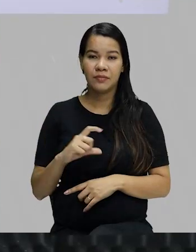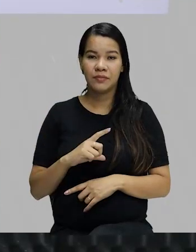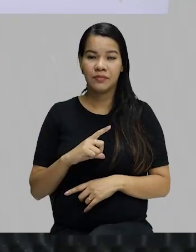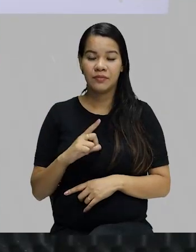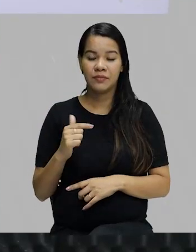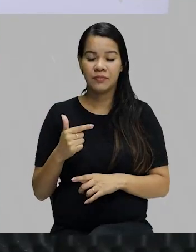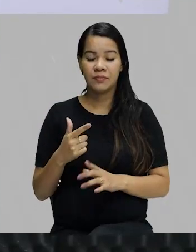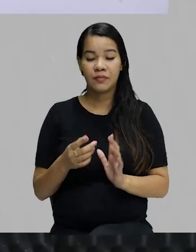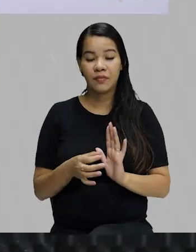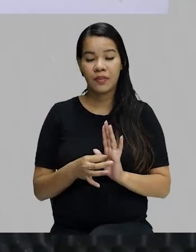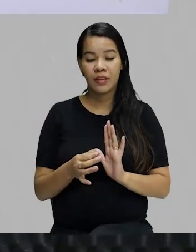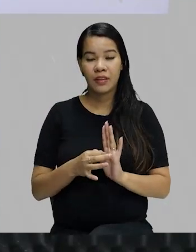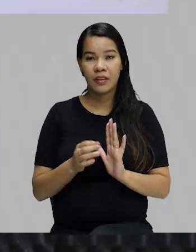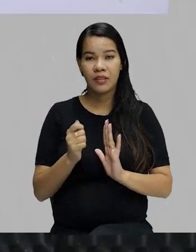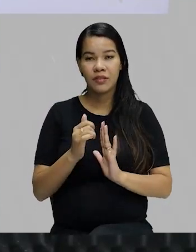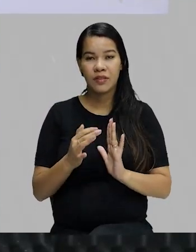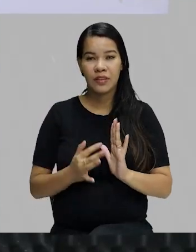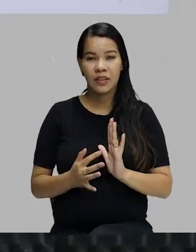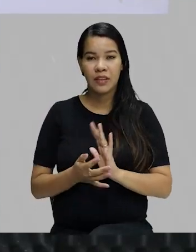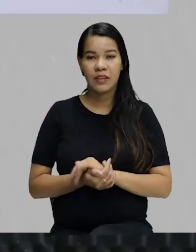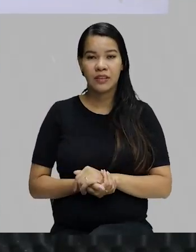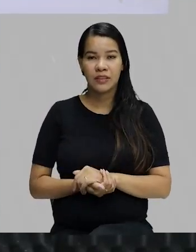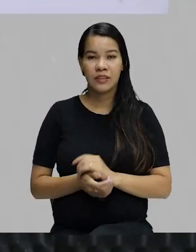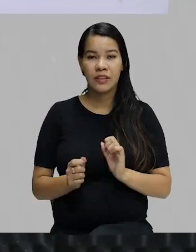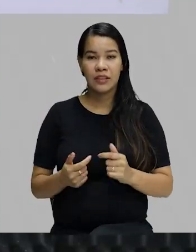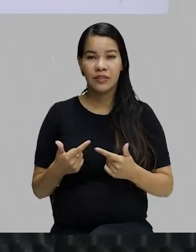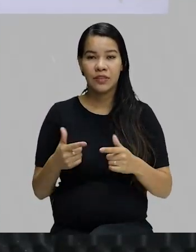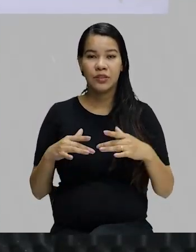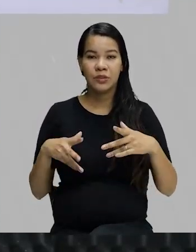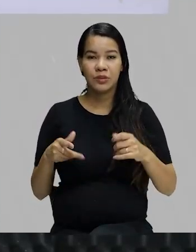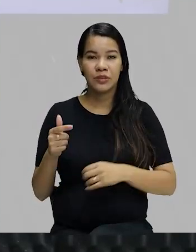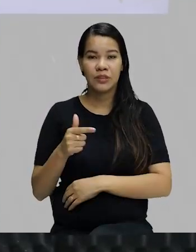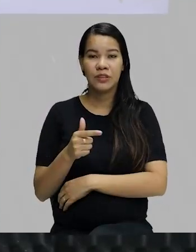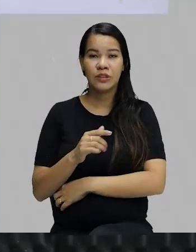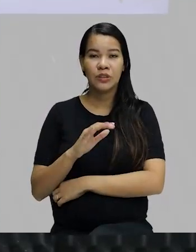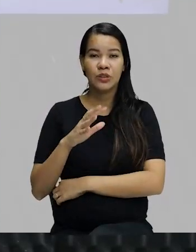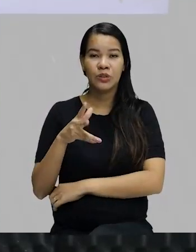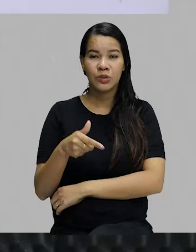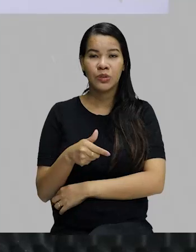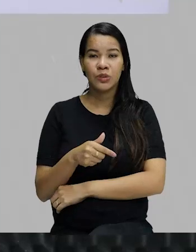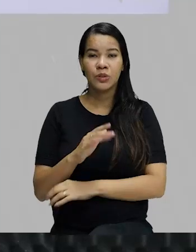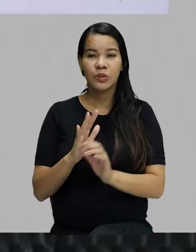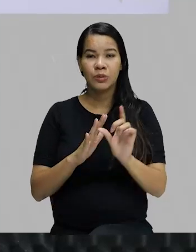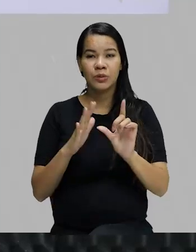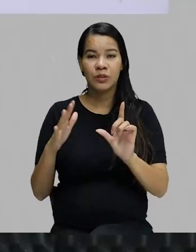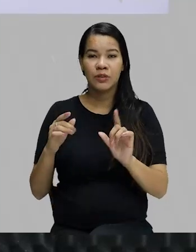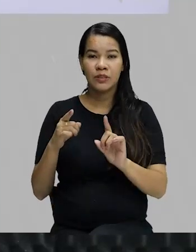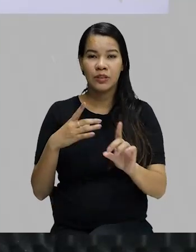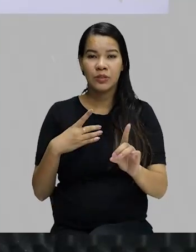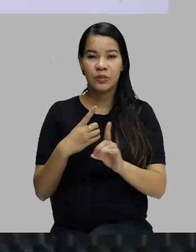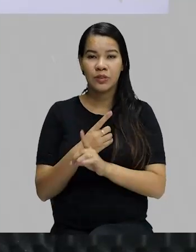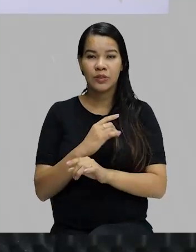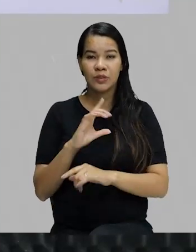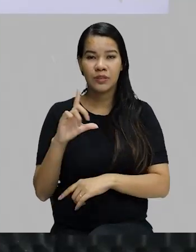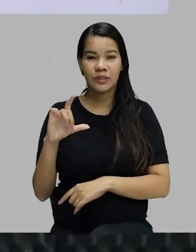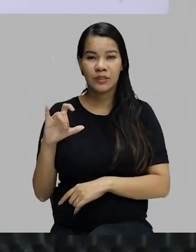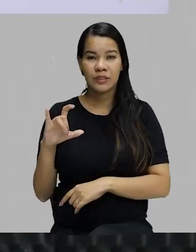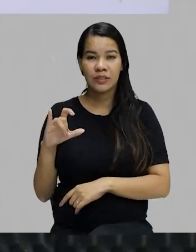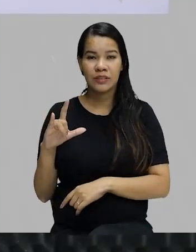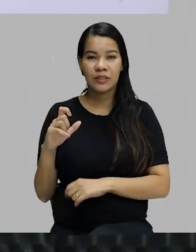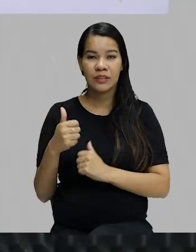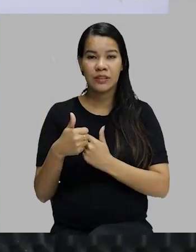pequenas atividades, desafios, tudo isso. E toda a nossa programação você encontra lá no nosso Instagram. Segue,